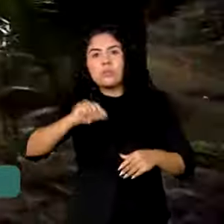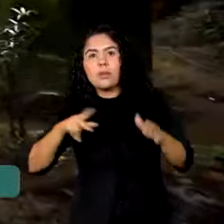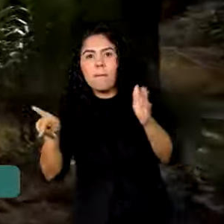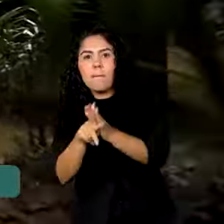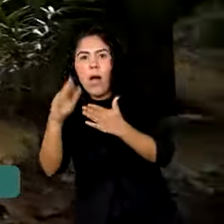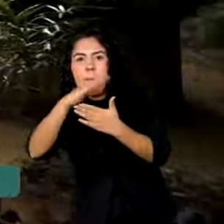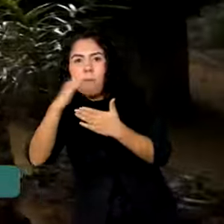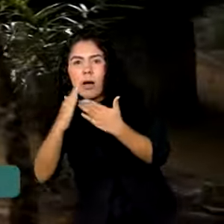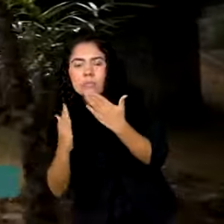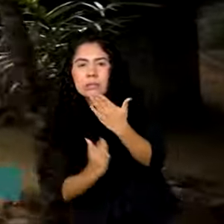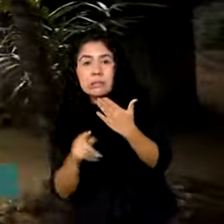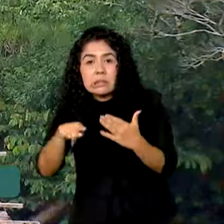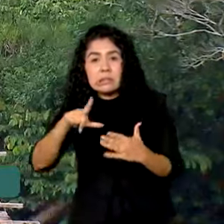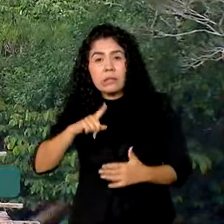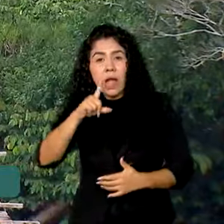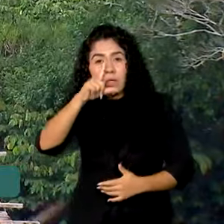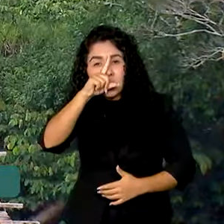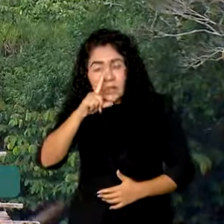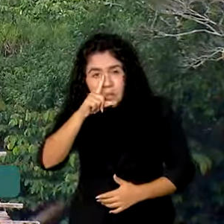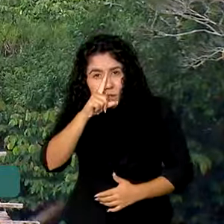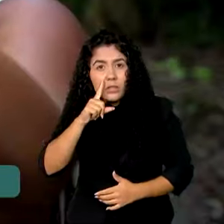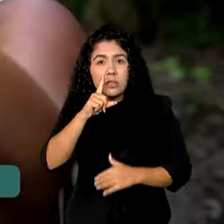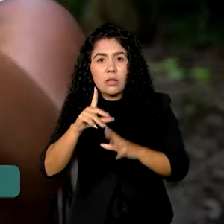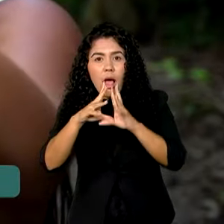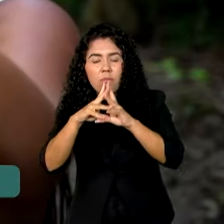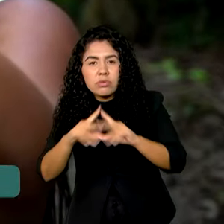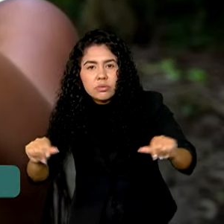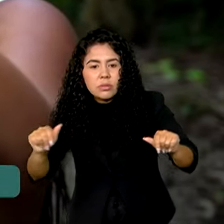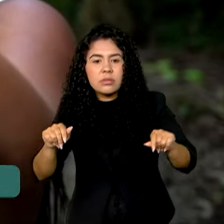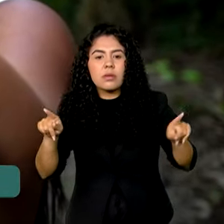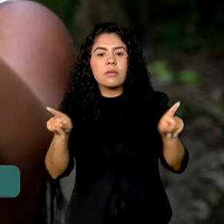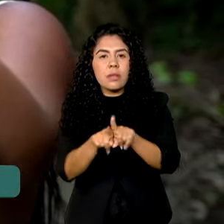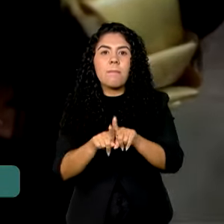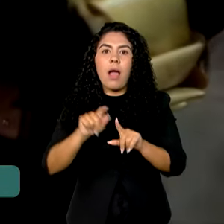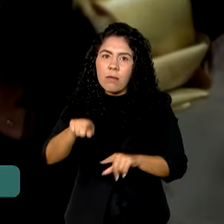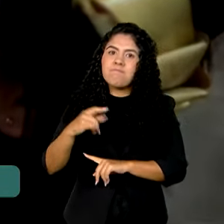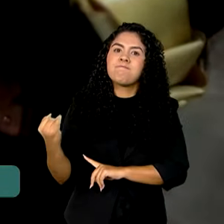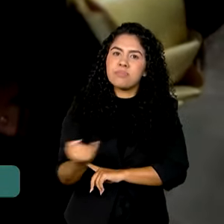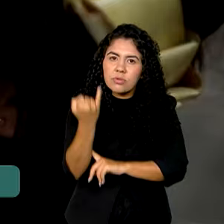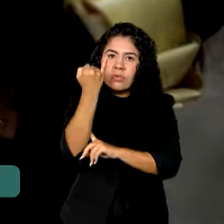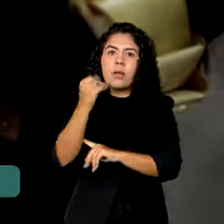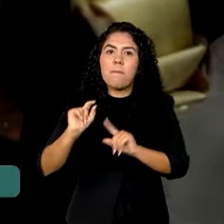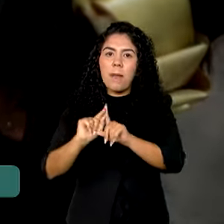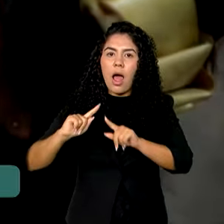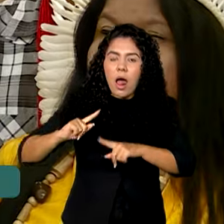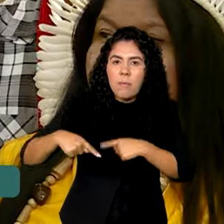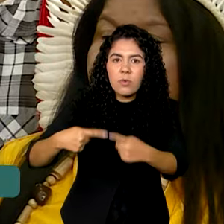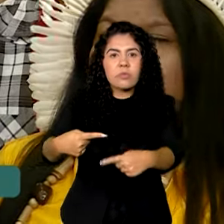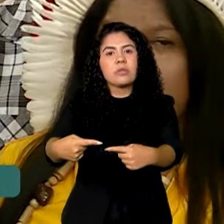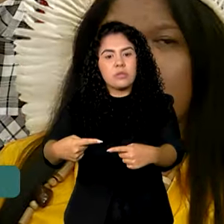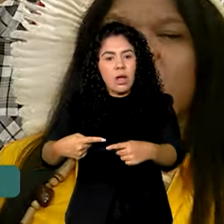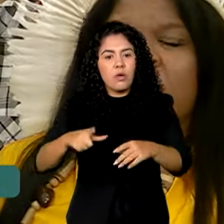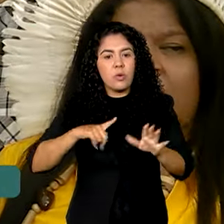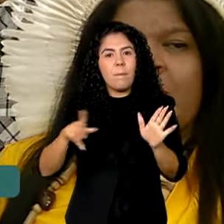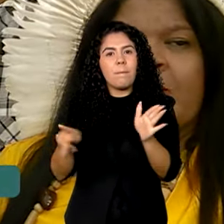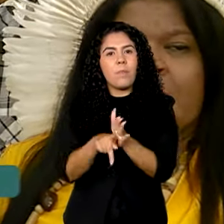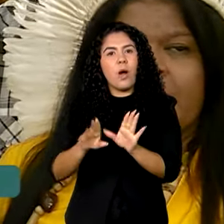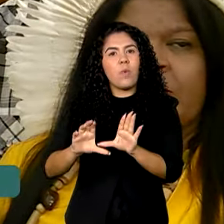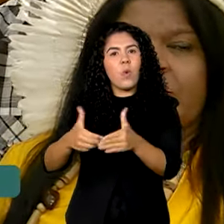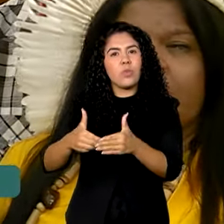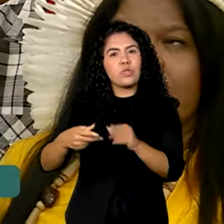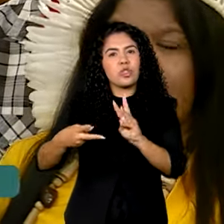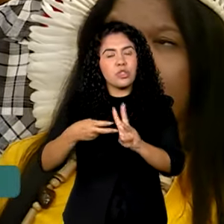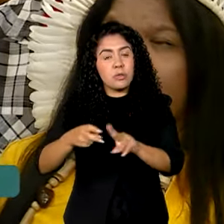ameaçados de extinção e imprescindível para a reprodução física e cultural dos grupos indígenas. Segundo o ministro da